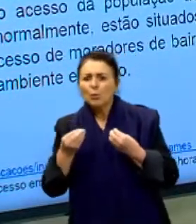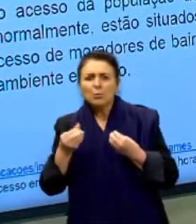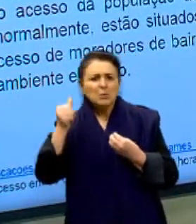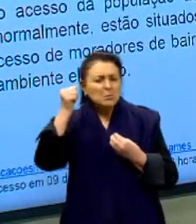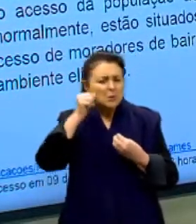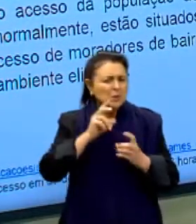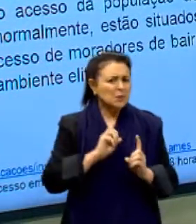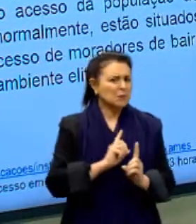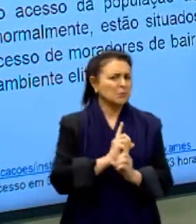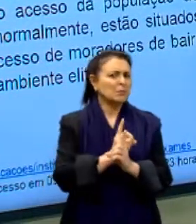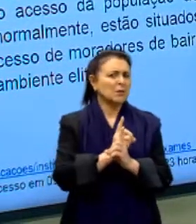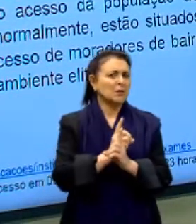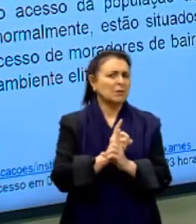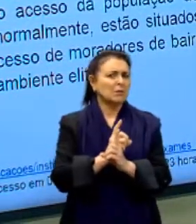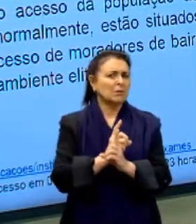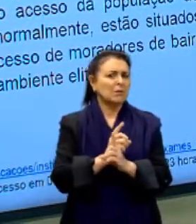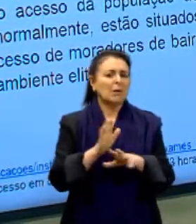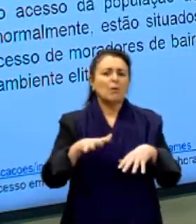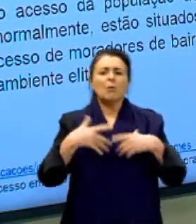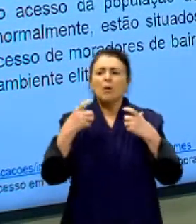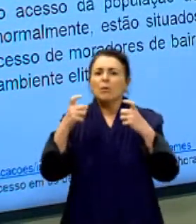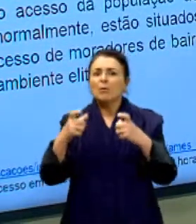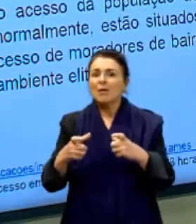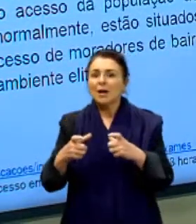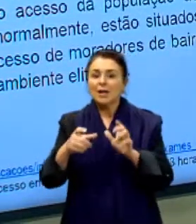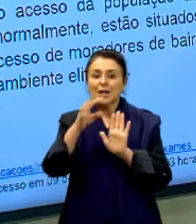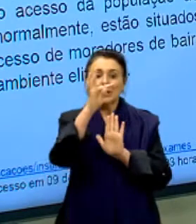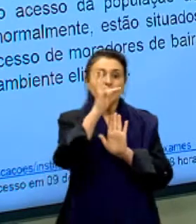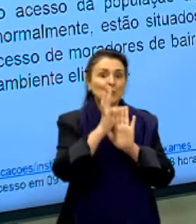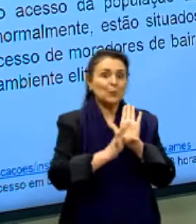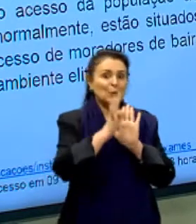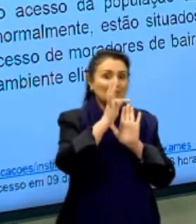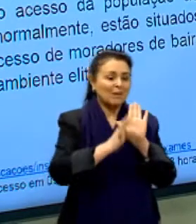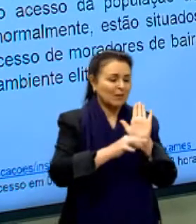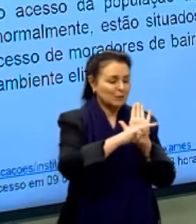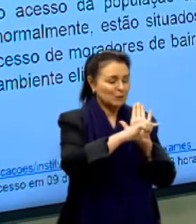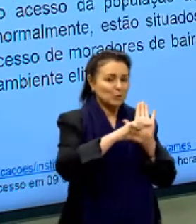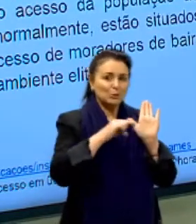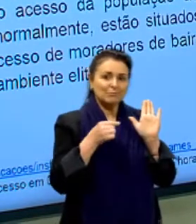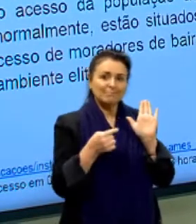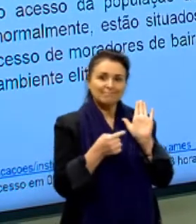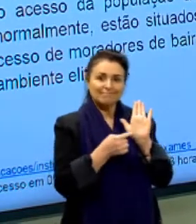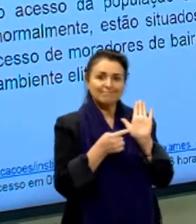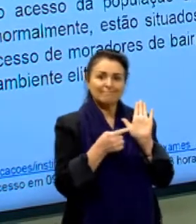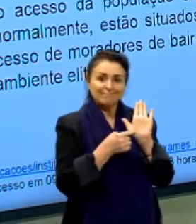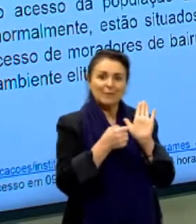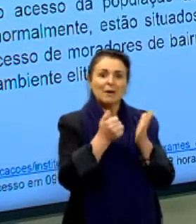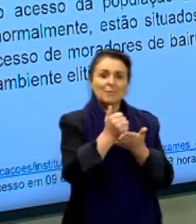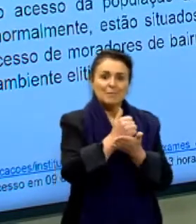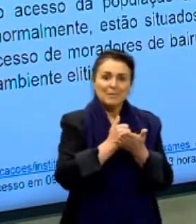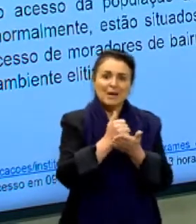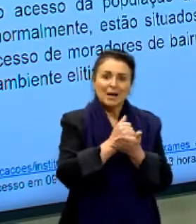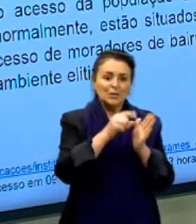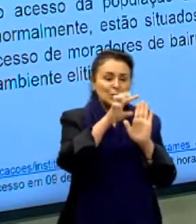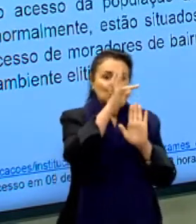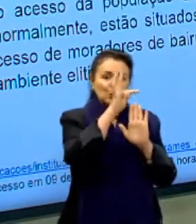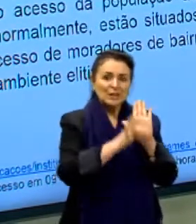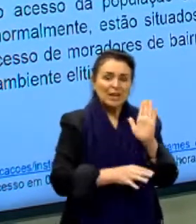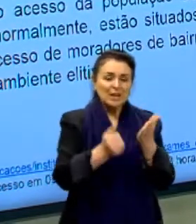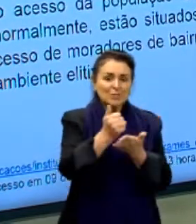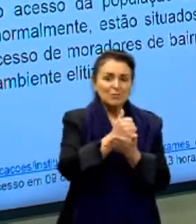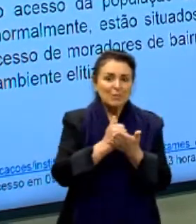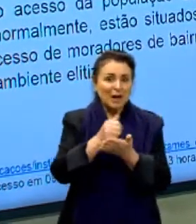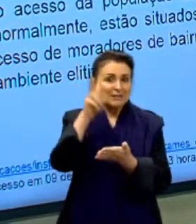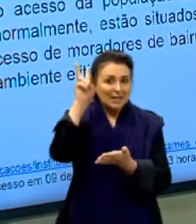ideia? De onde ela pescou essa ideia? Do texto motivador, gente. Lembra que no texto 4, o que eles diziam no